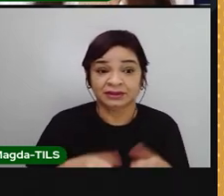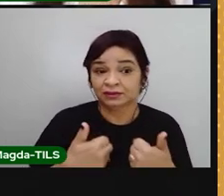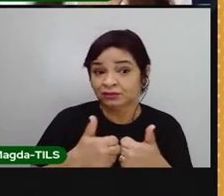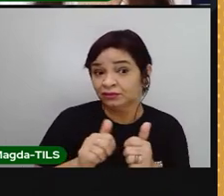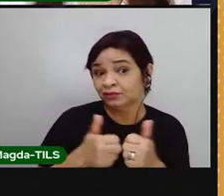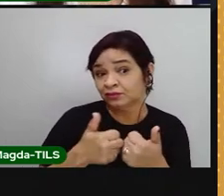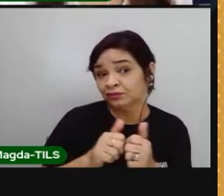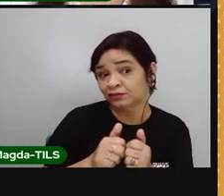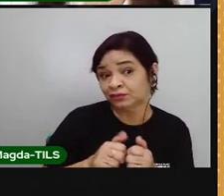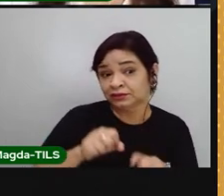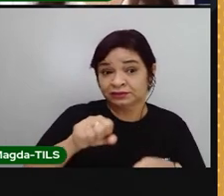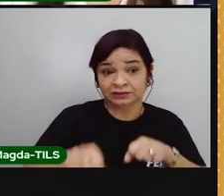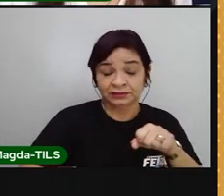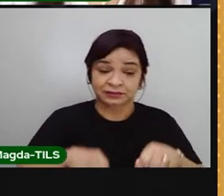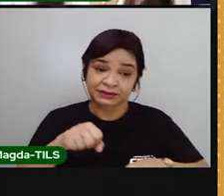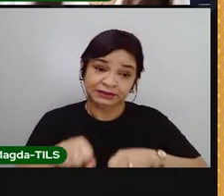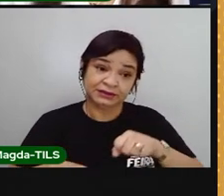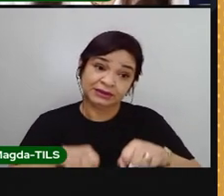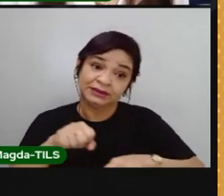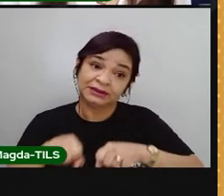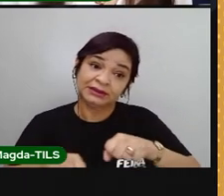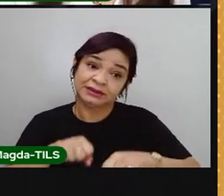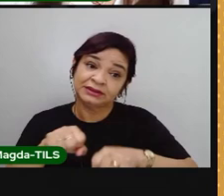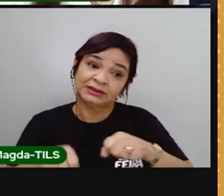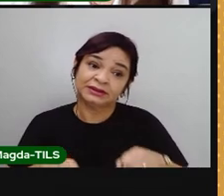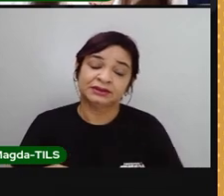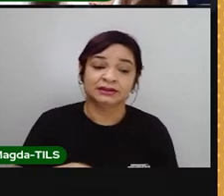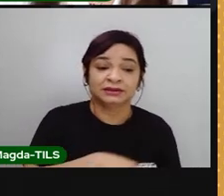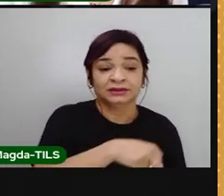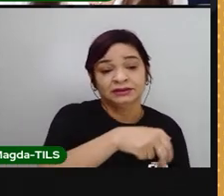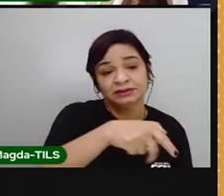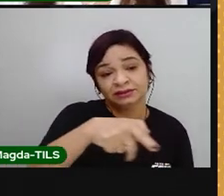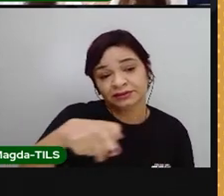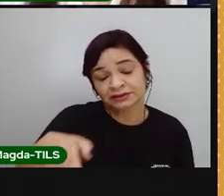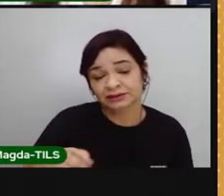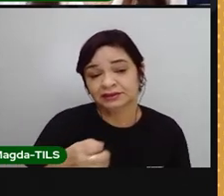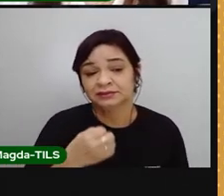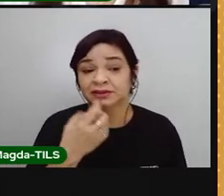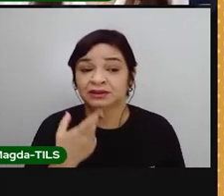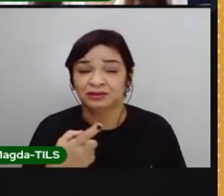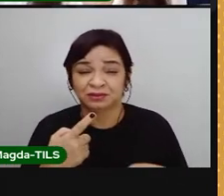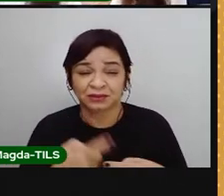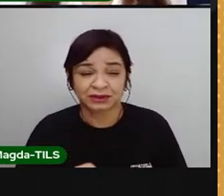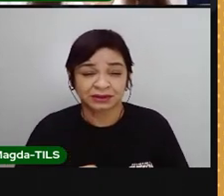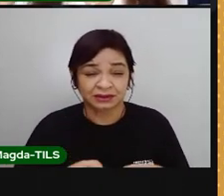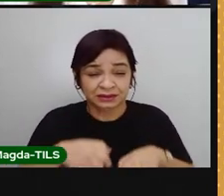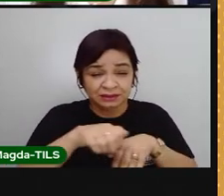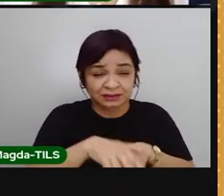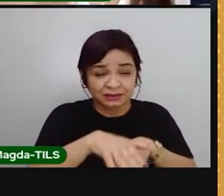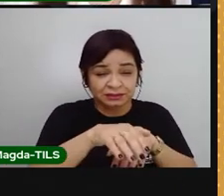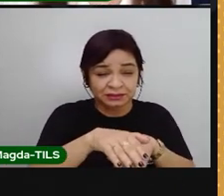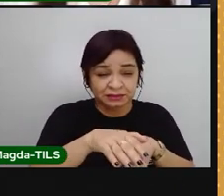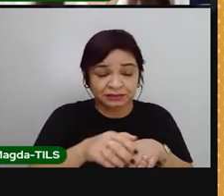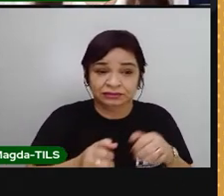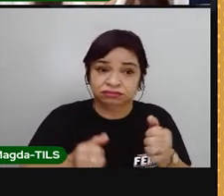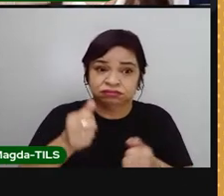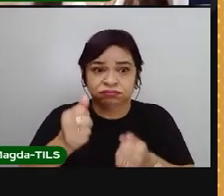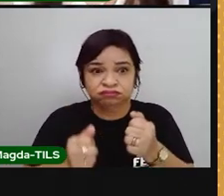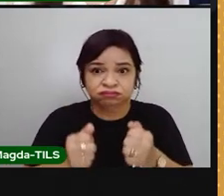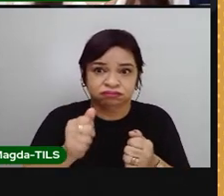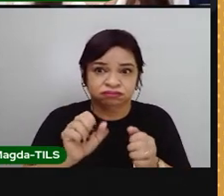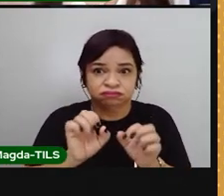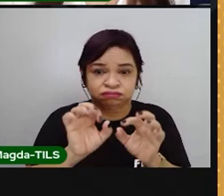ônibus, por exemplo. Porque a gente vai estar diminuindo a quantidade de carros que vão estar circulando ali. Então, com isso, a gente também